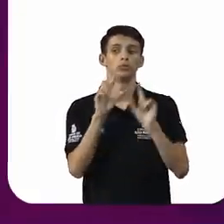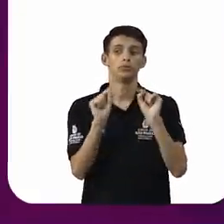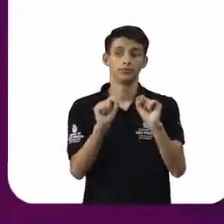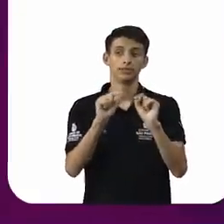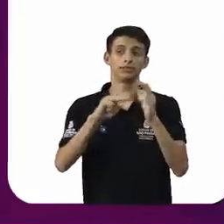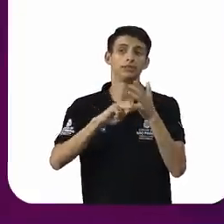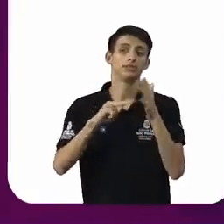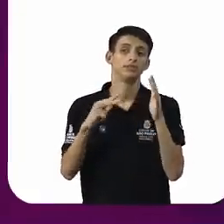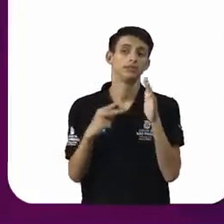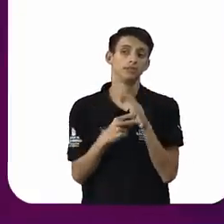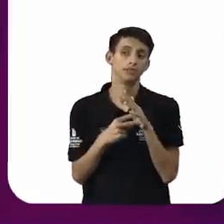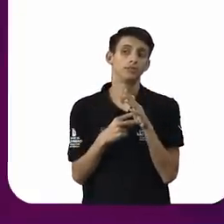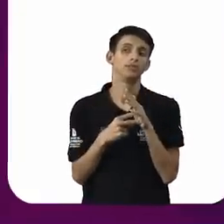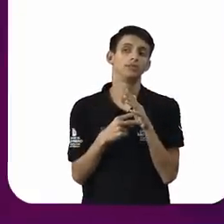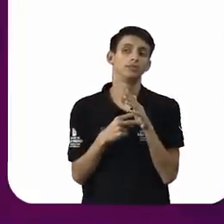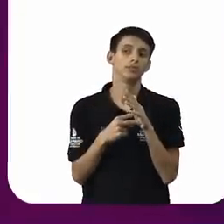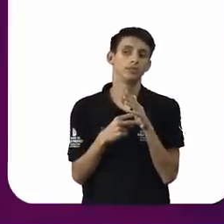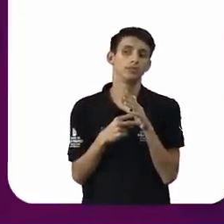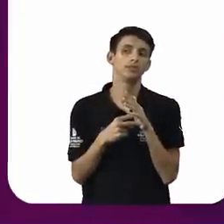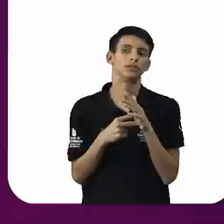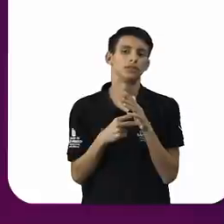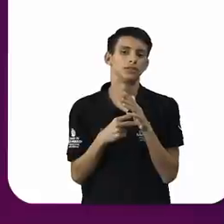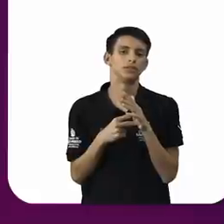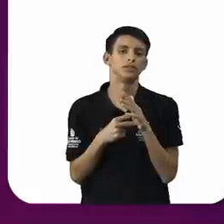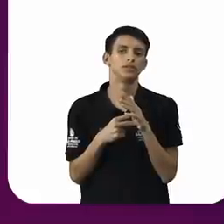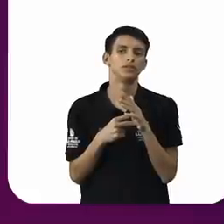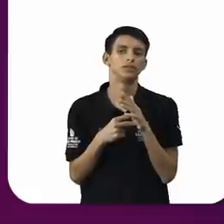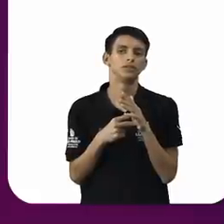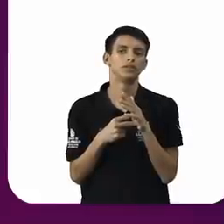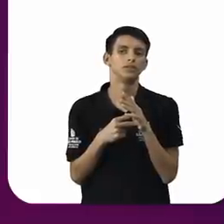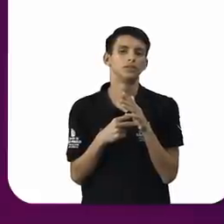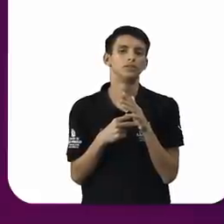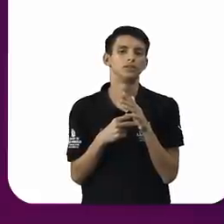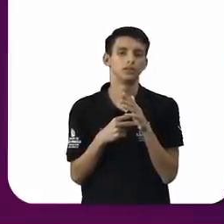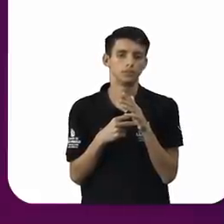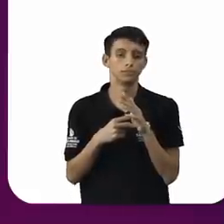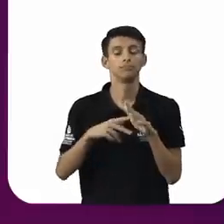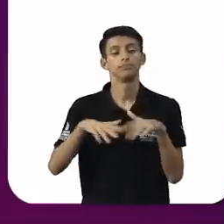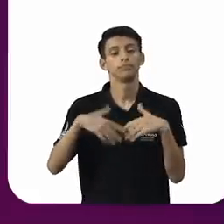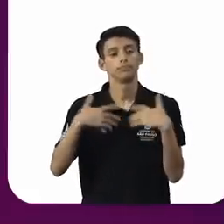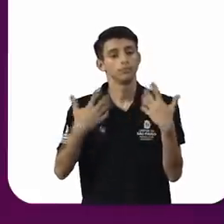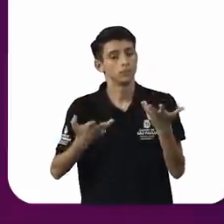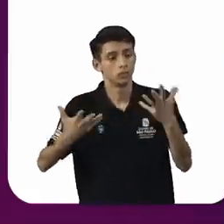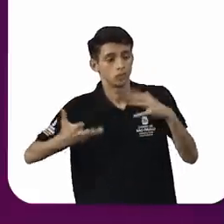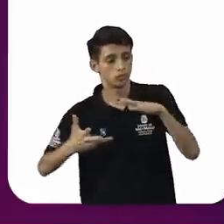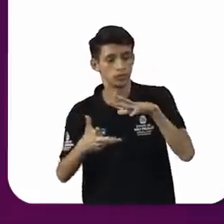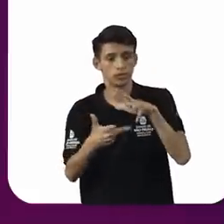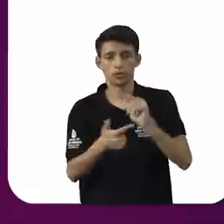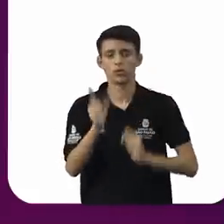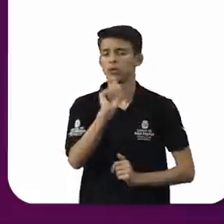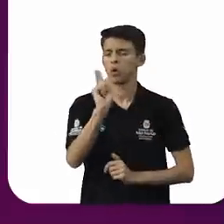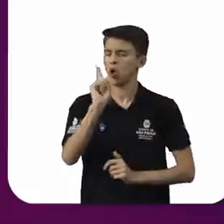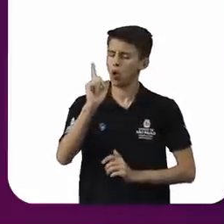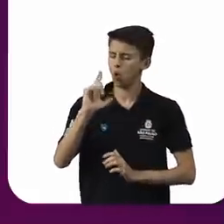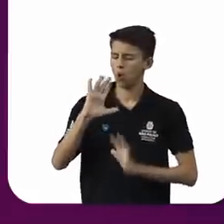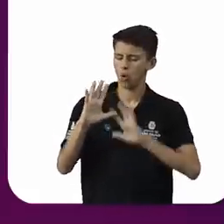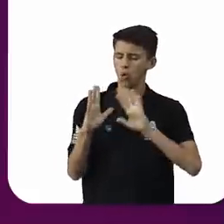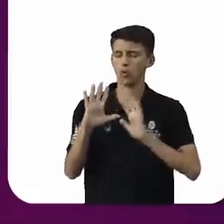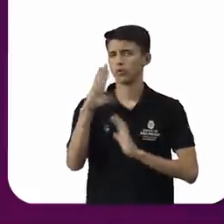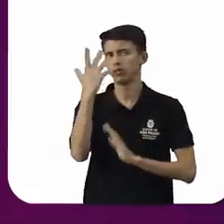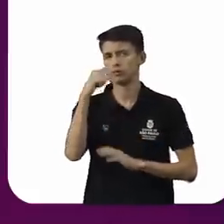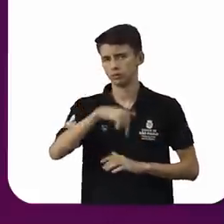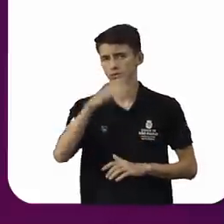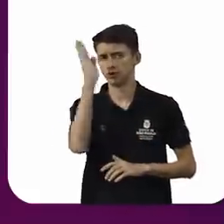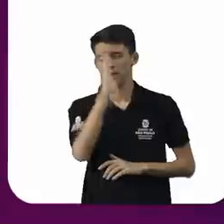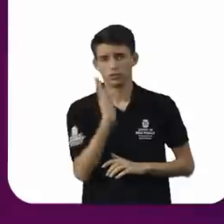fenômeno mundial. Ela não é especificamente... Não acontece só no Brasil, só na América